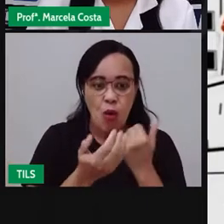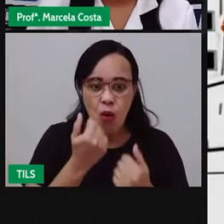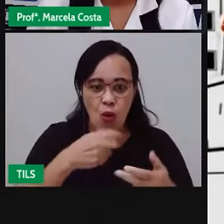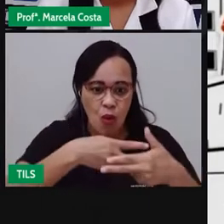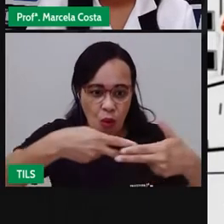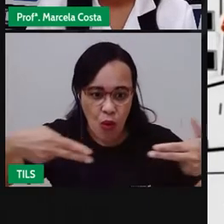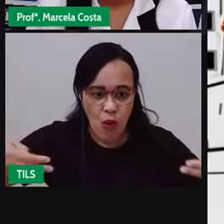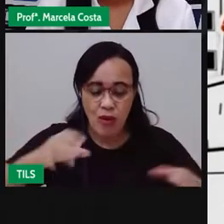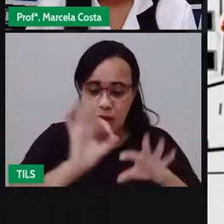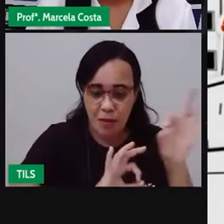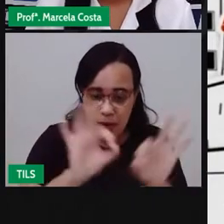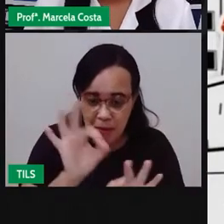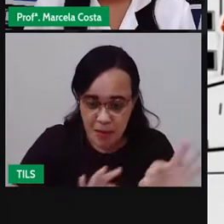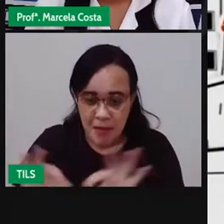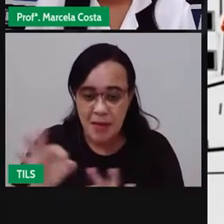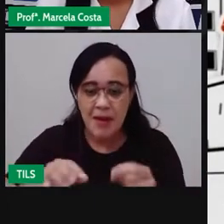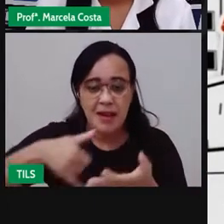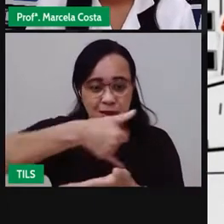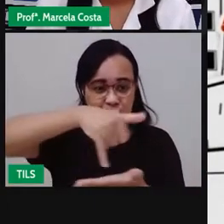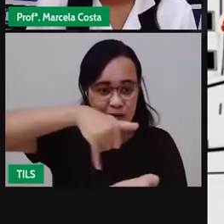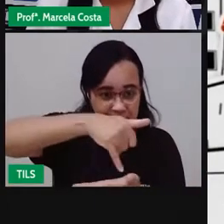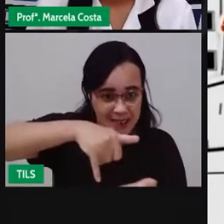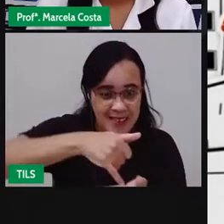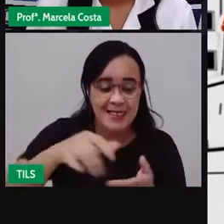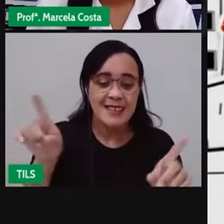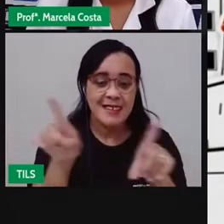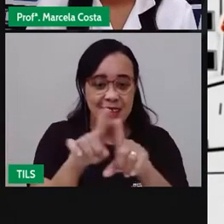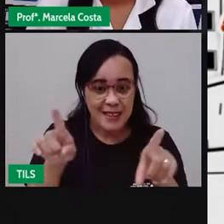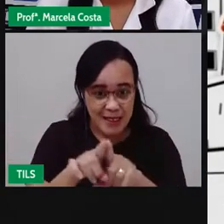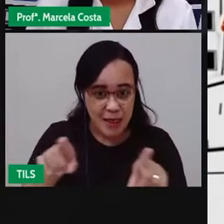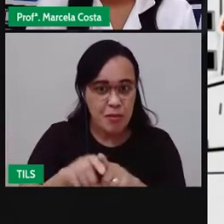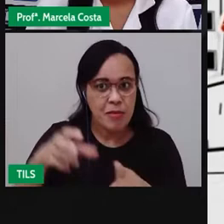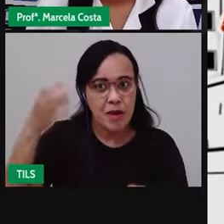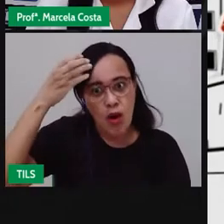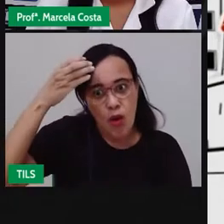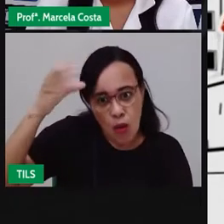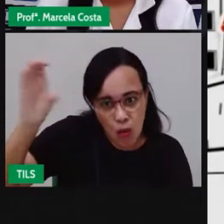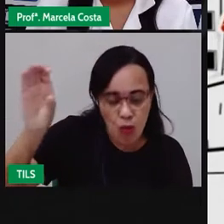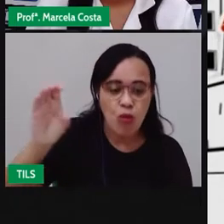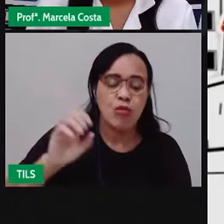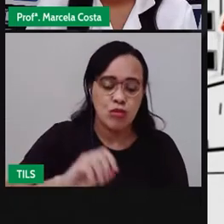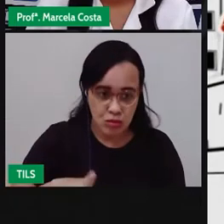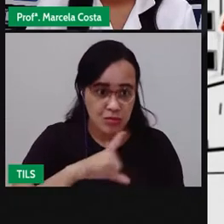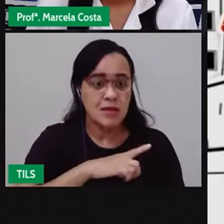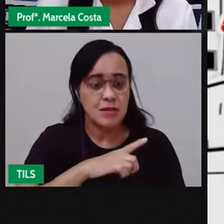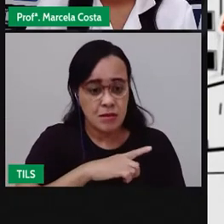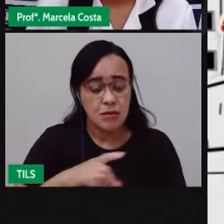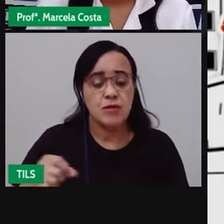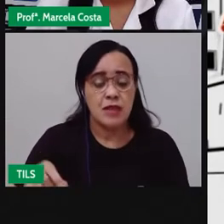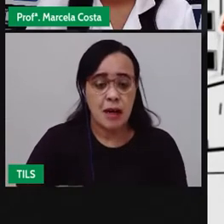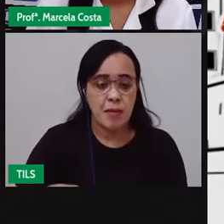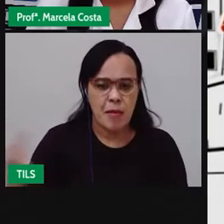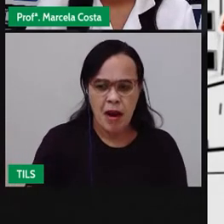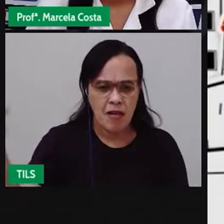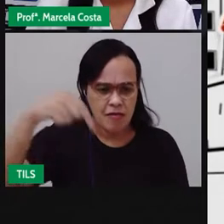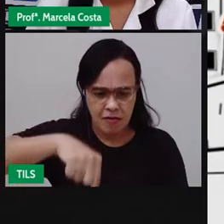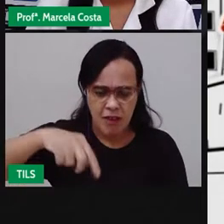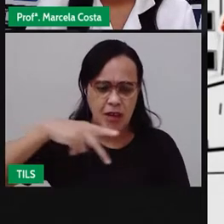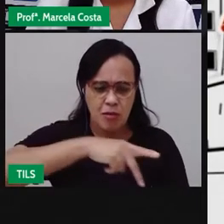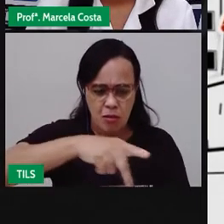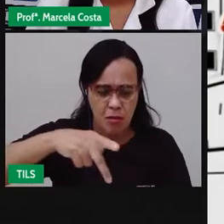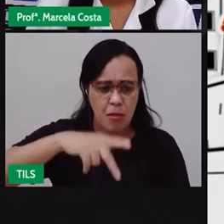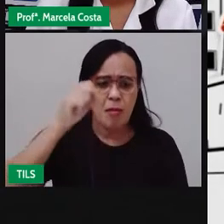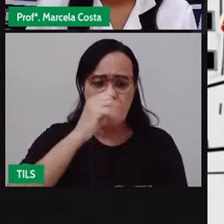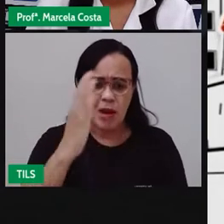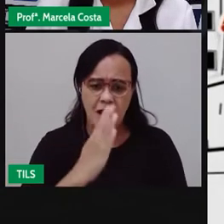preparadas com azeite de dendê, relacionadas ao culto dos orixás. As receitas foram trazidas ao Brasil por escravizados